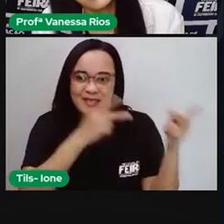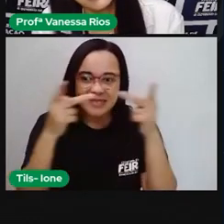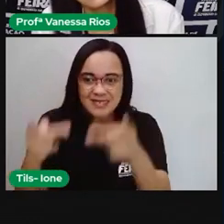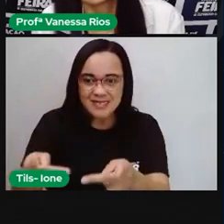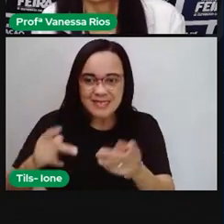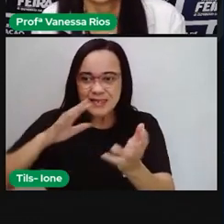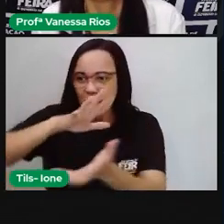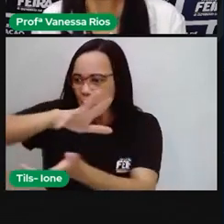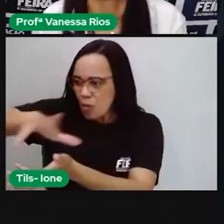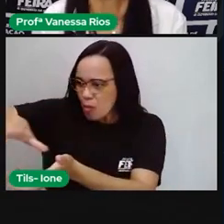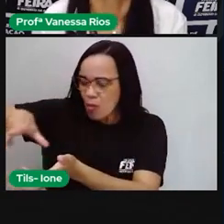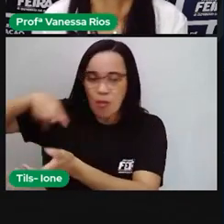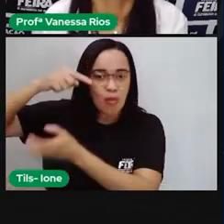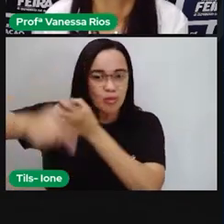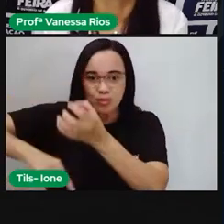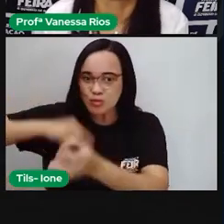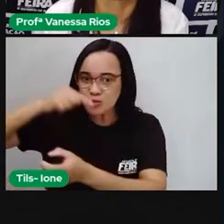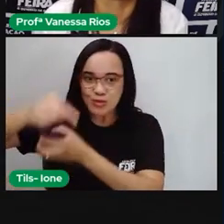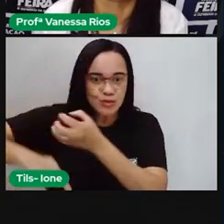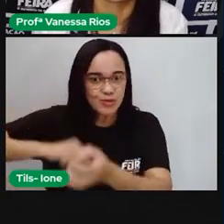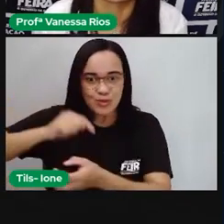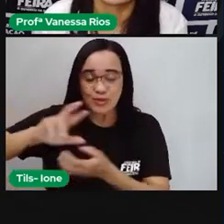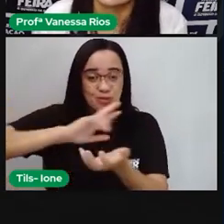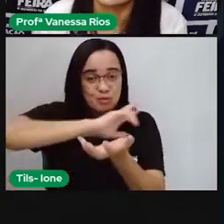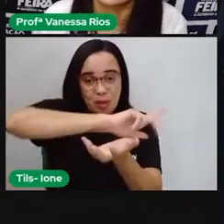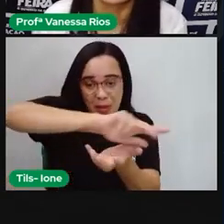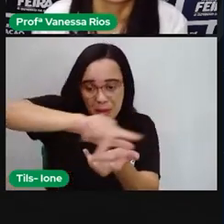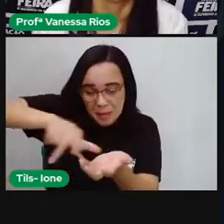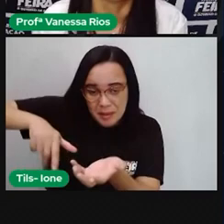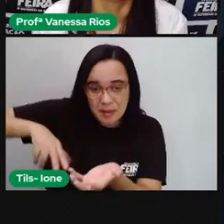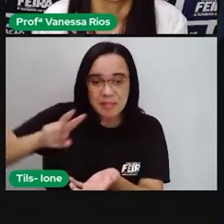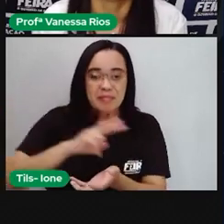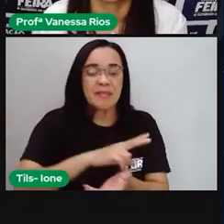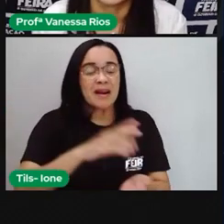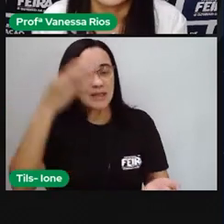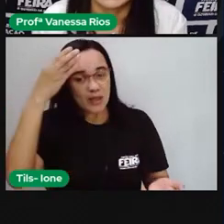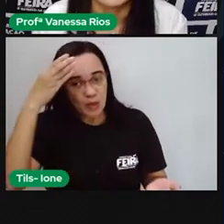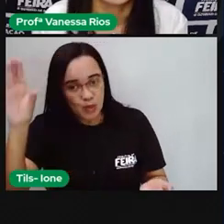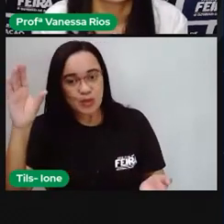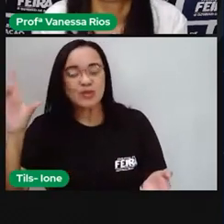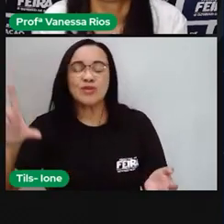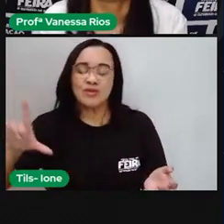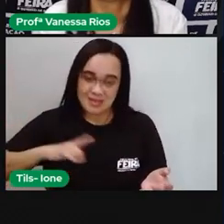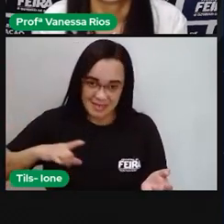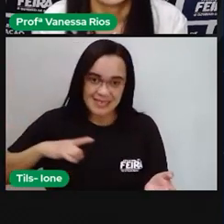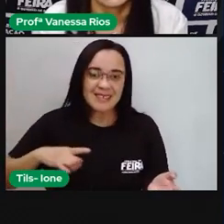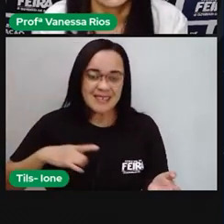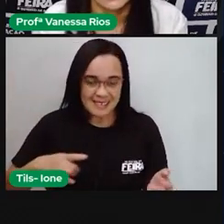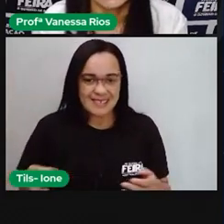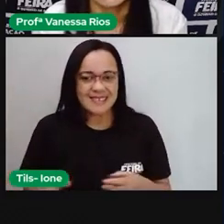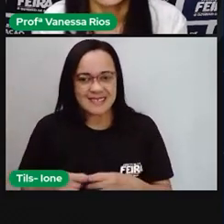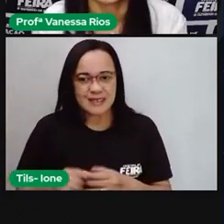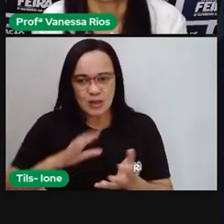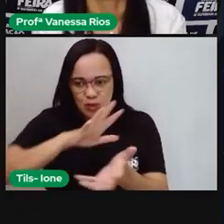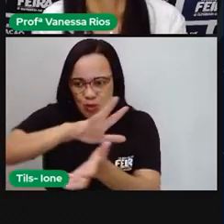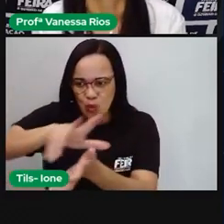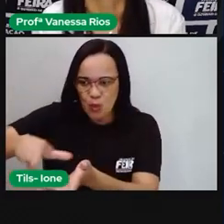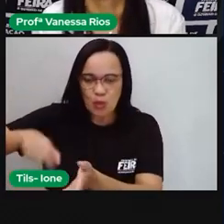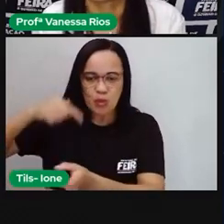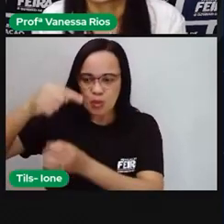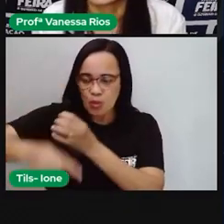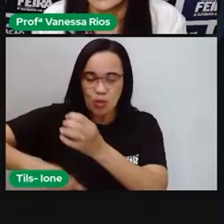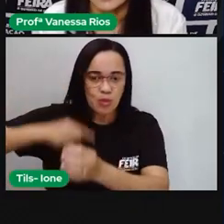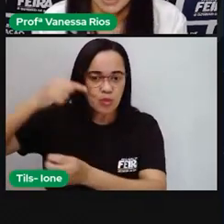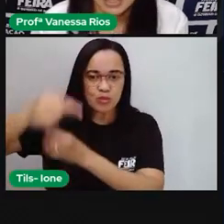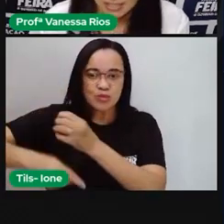conhecer toda essa diversidade que existe no nosso planeta e também no nosso continente